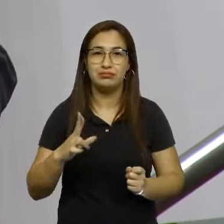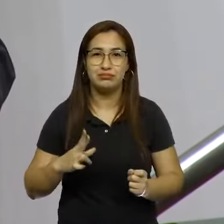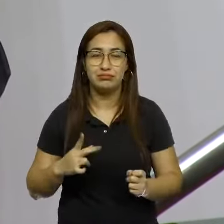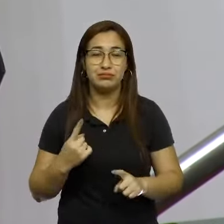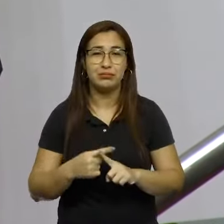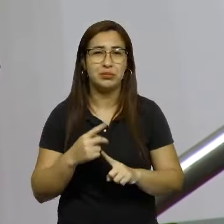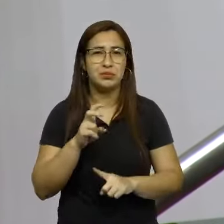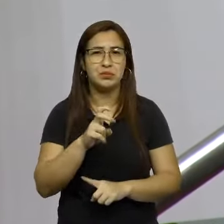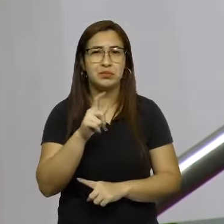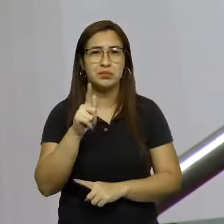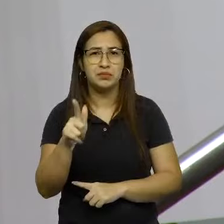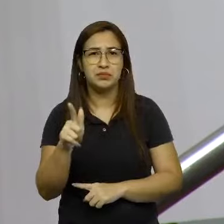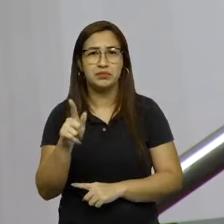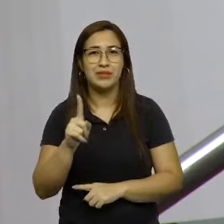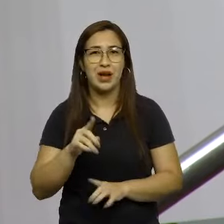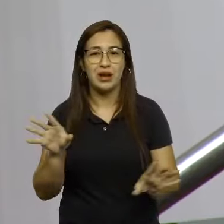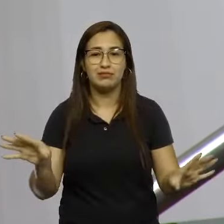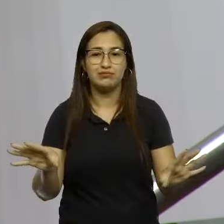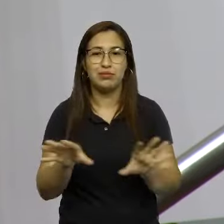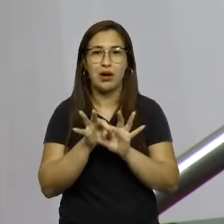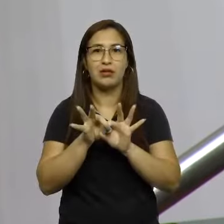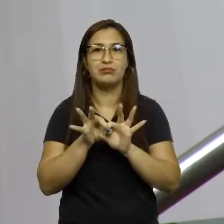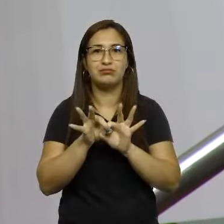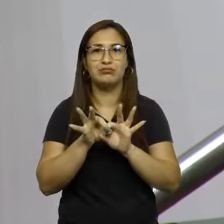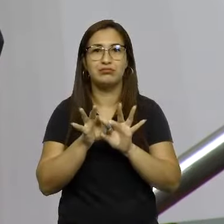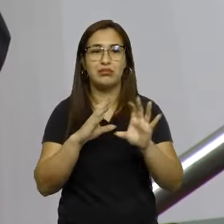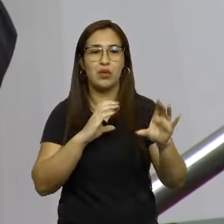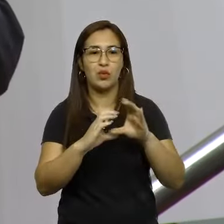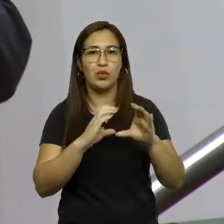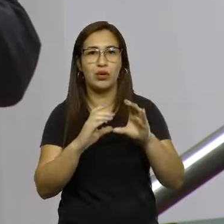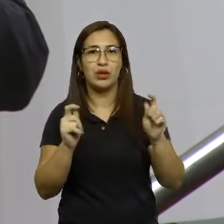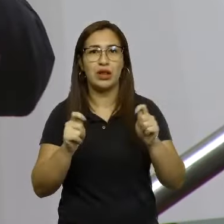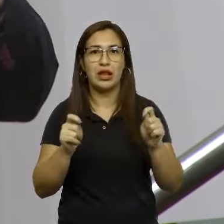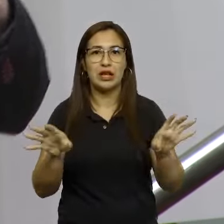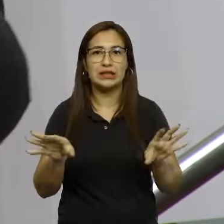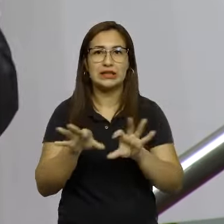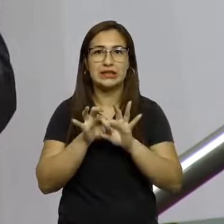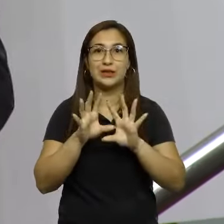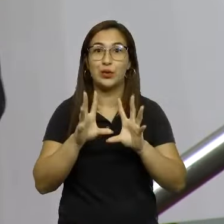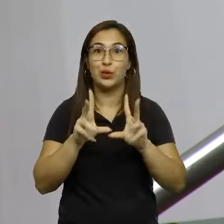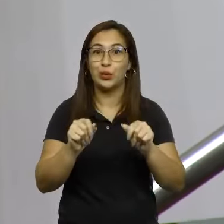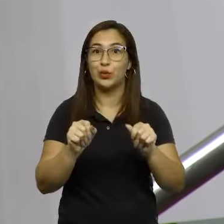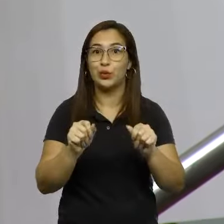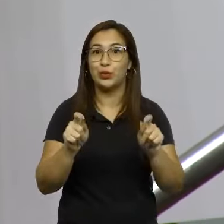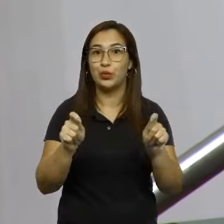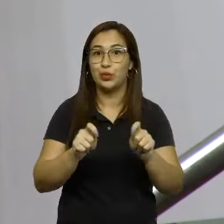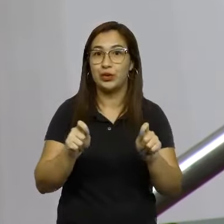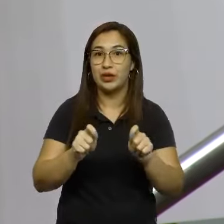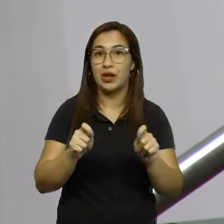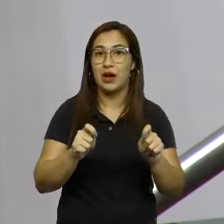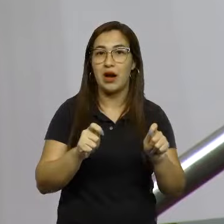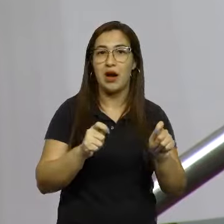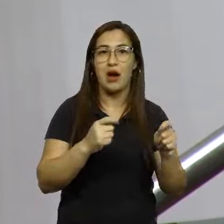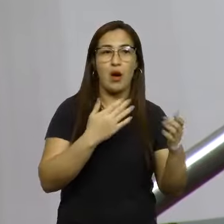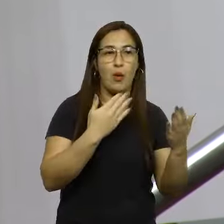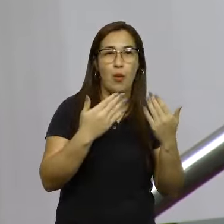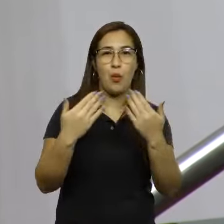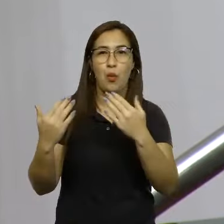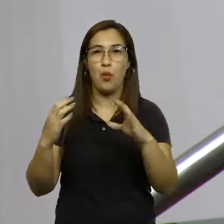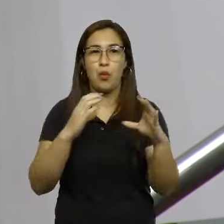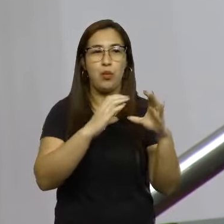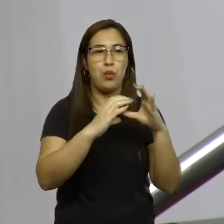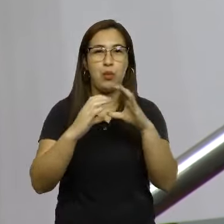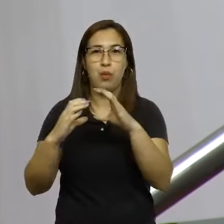5G traz a conectividade. Todas as redes vão poder comunicar-se entre si. Então, você